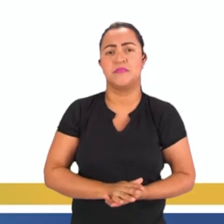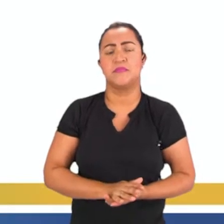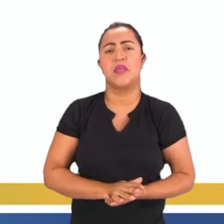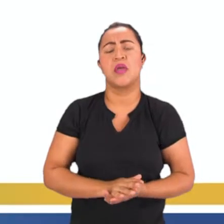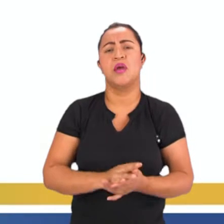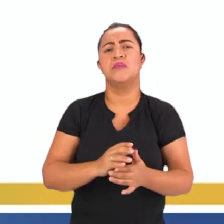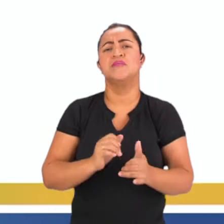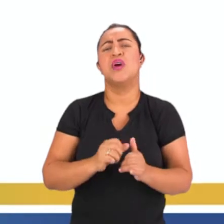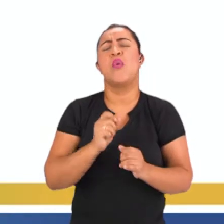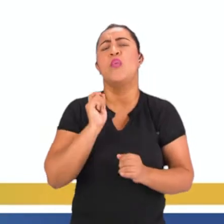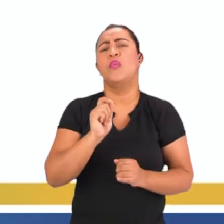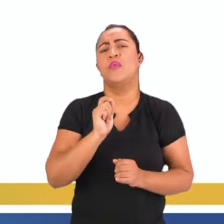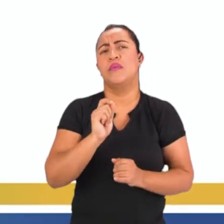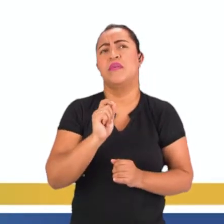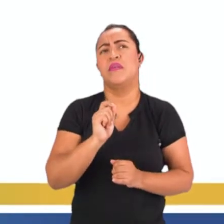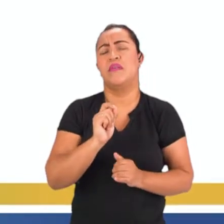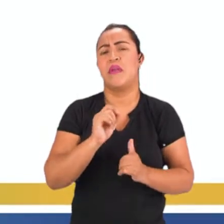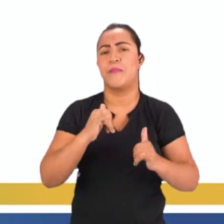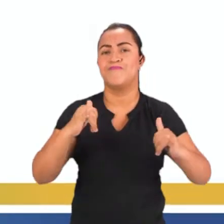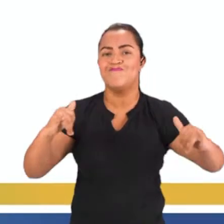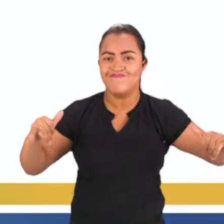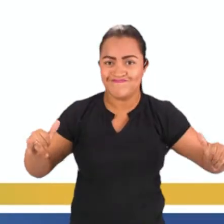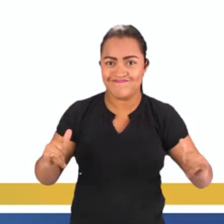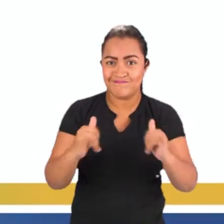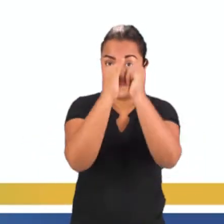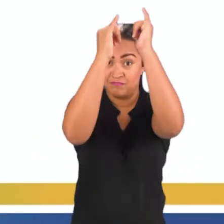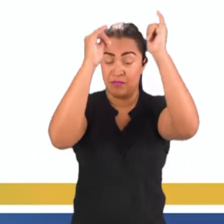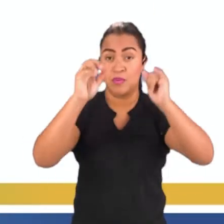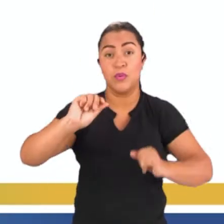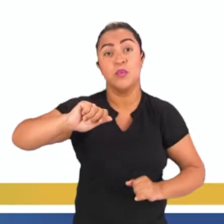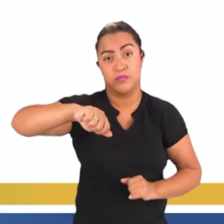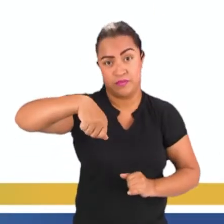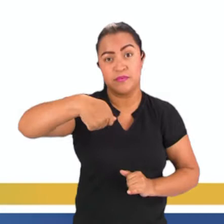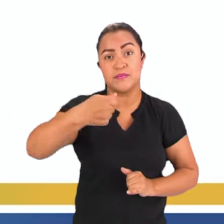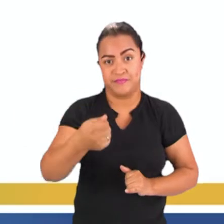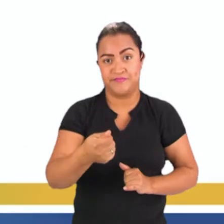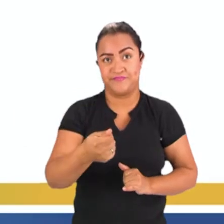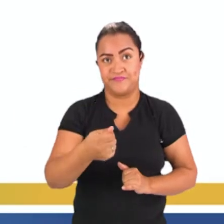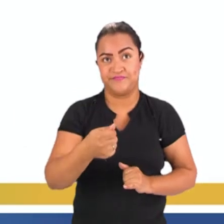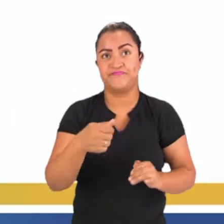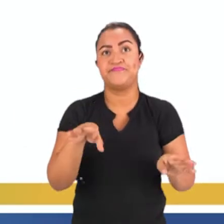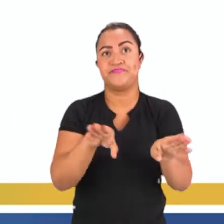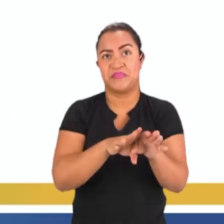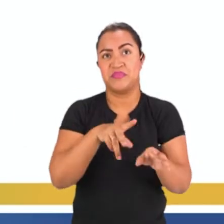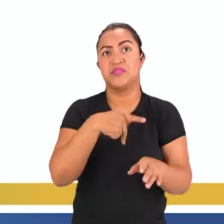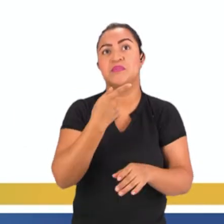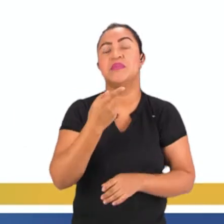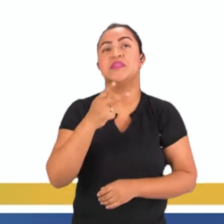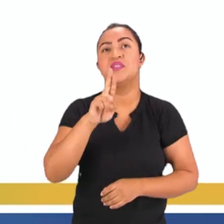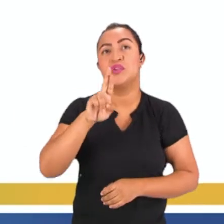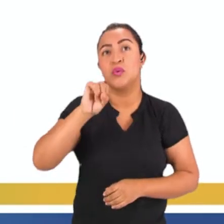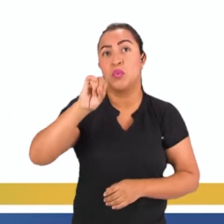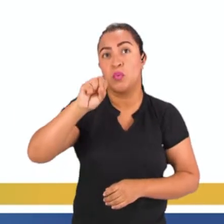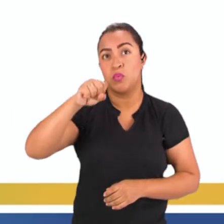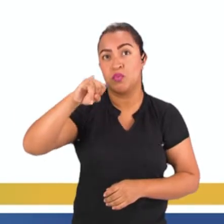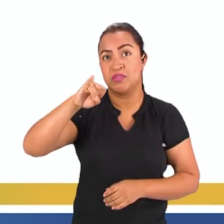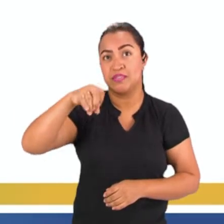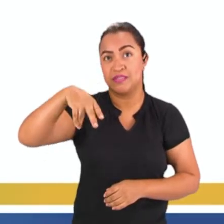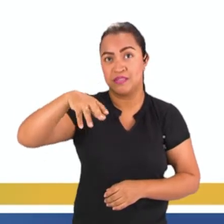Hidrelétrica, vamos entender o que é essa usina hidrelétrica. Também chamada de Usina Hidrelétrica ou Central